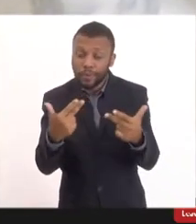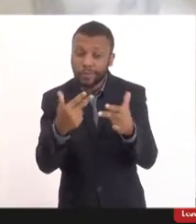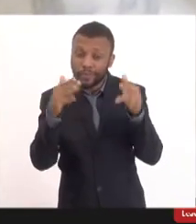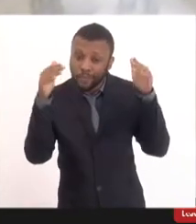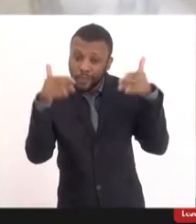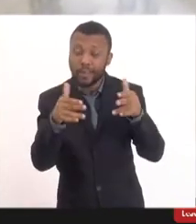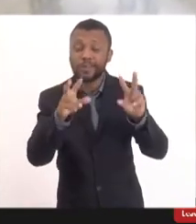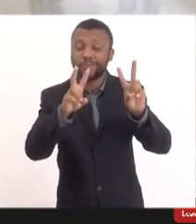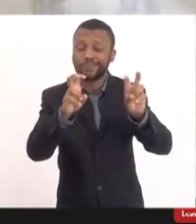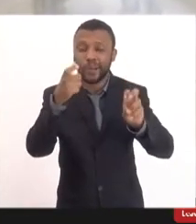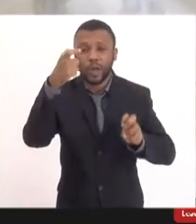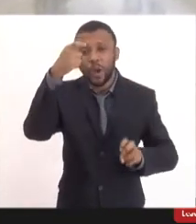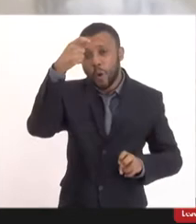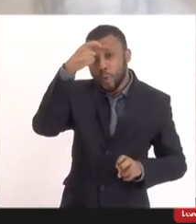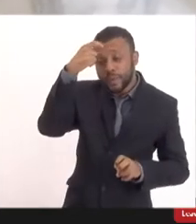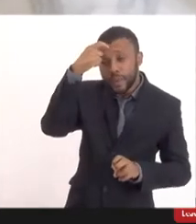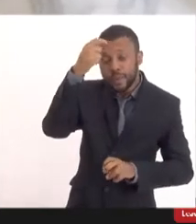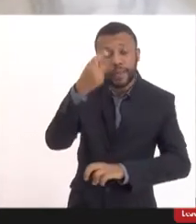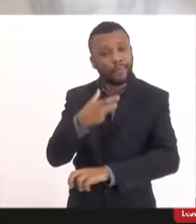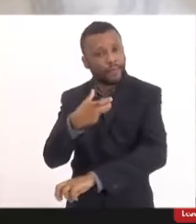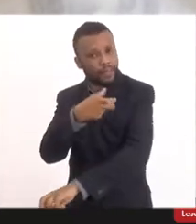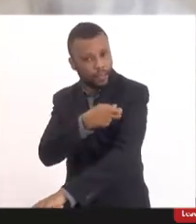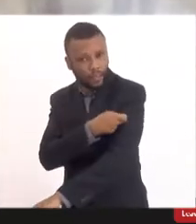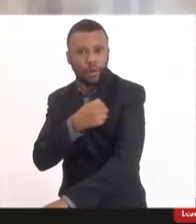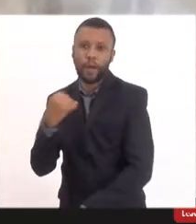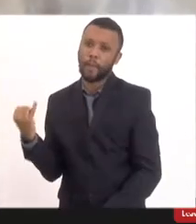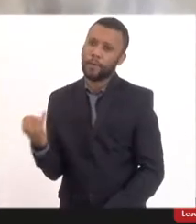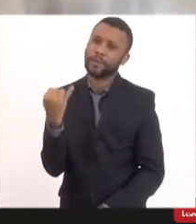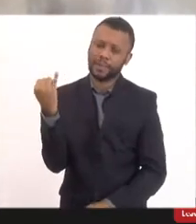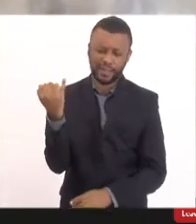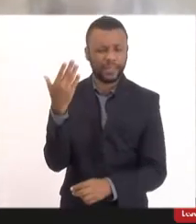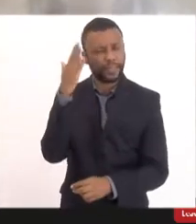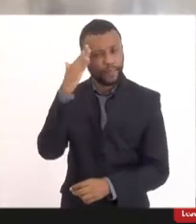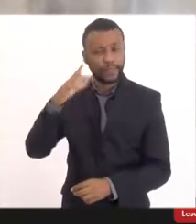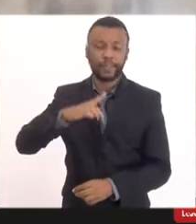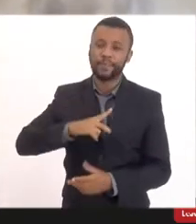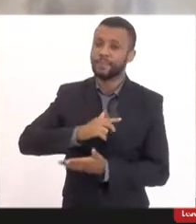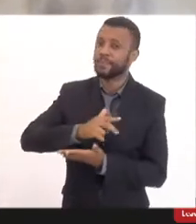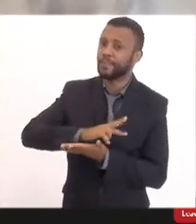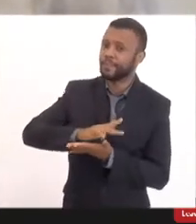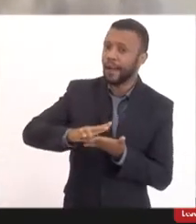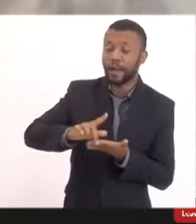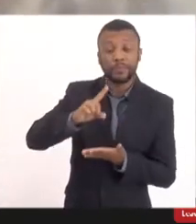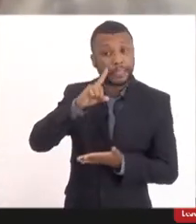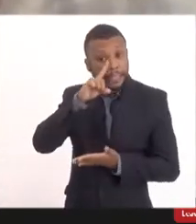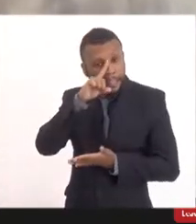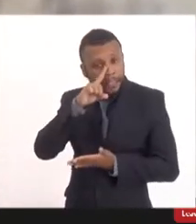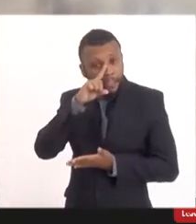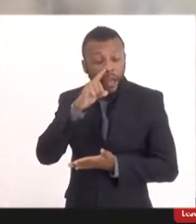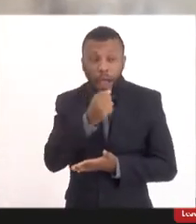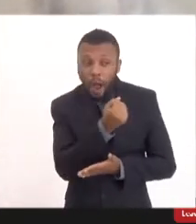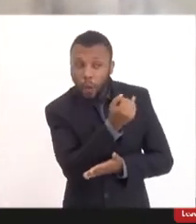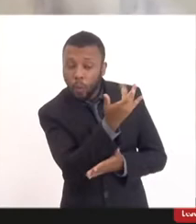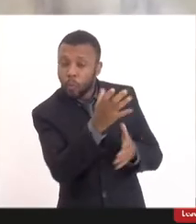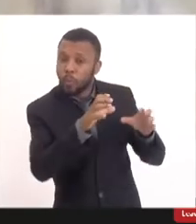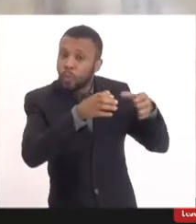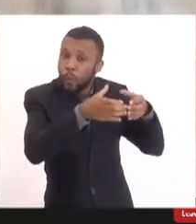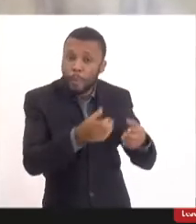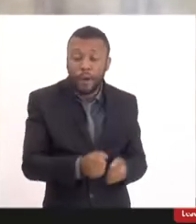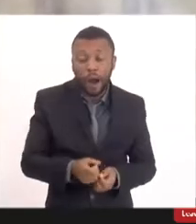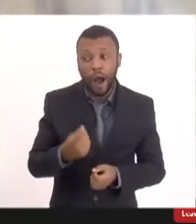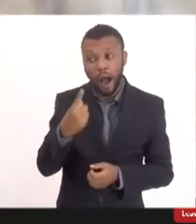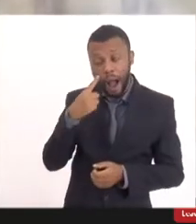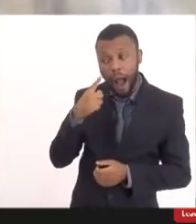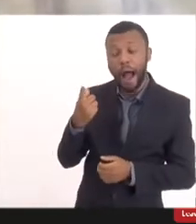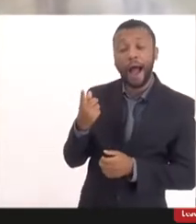A vacinação é importante. Apesar de todos os riscos que a gente ouve, algum segmento falar que a vacina ainda